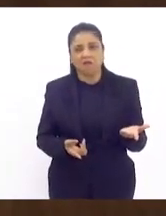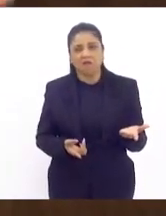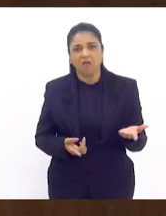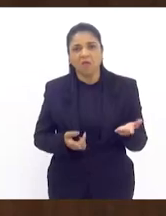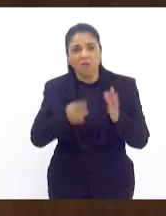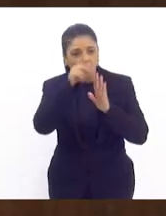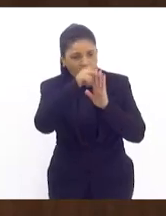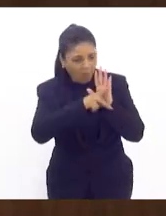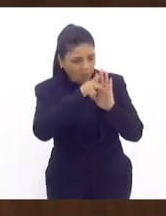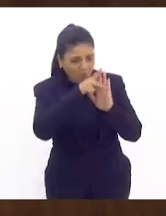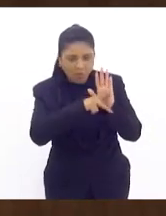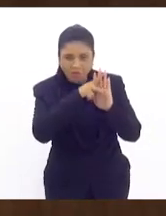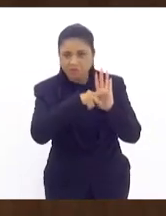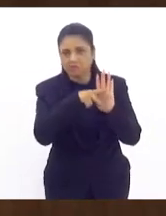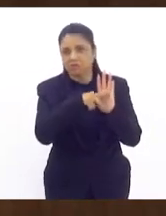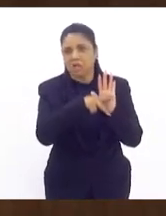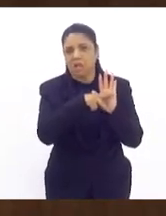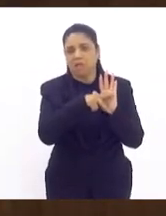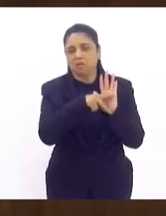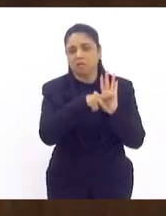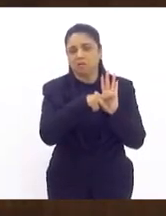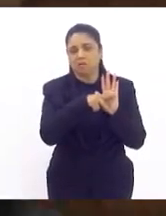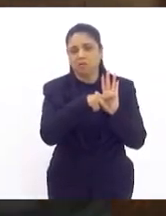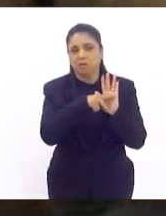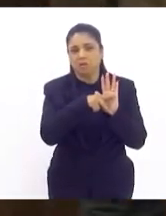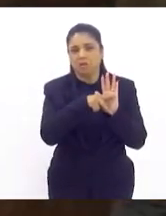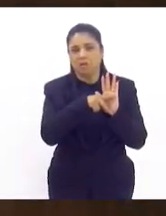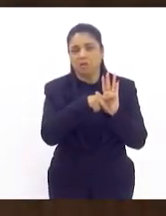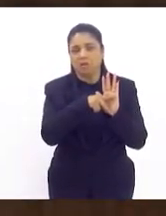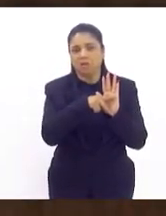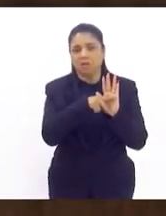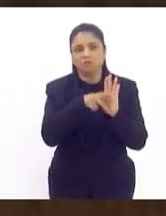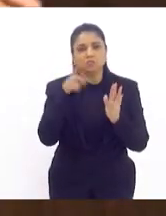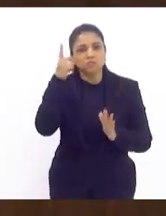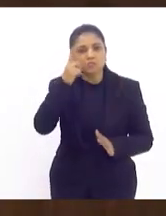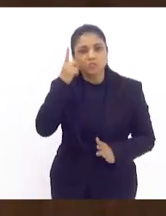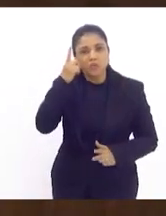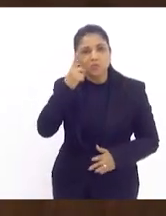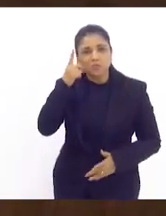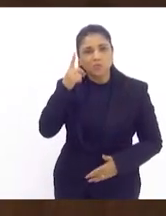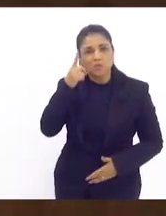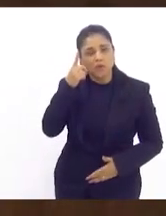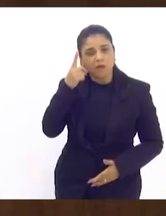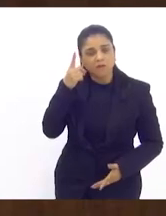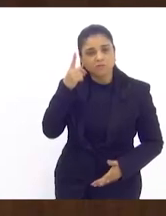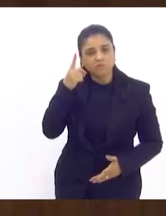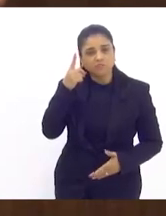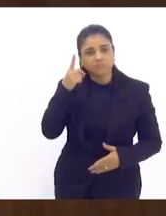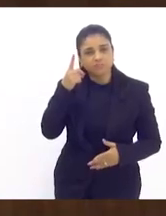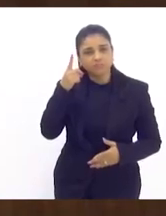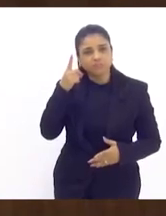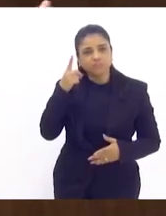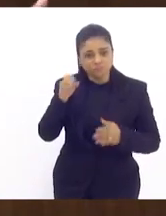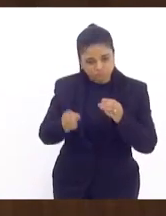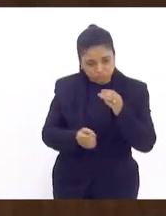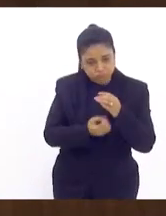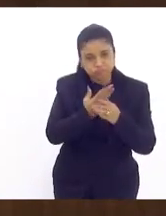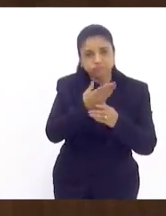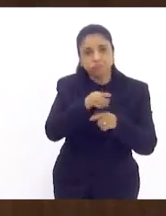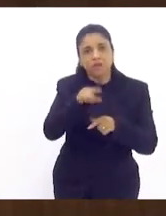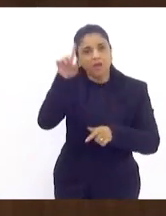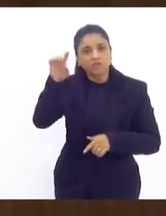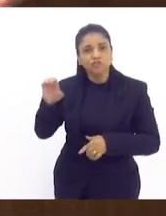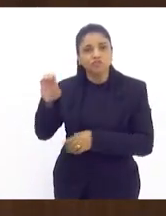pode dizer assim o projeto é de um deputado que se titula de direita